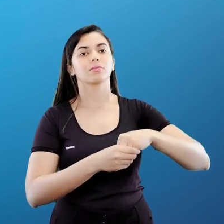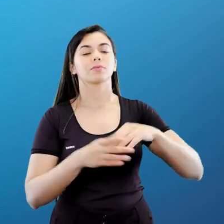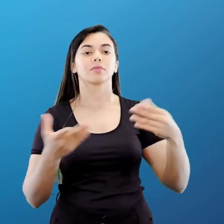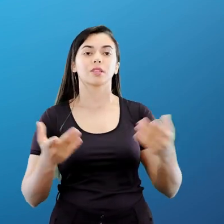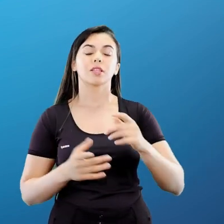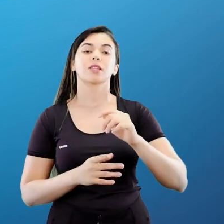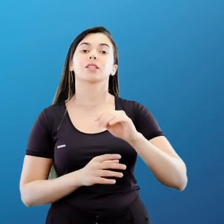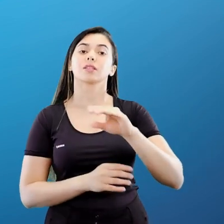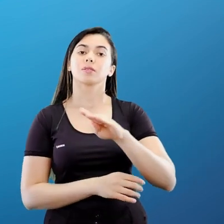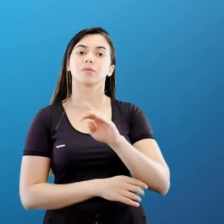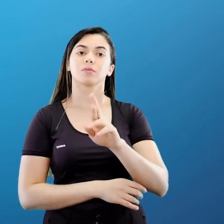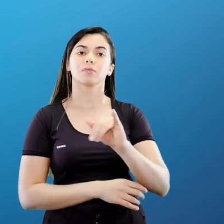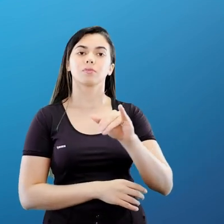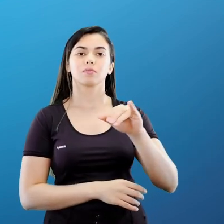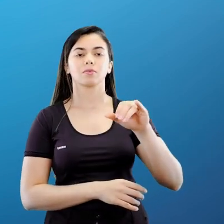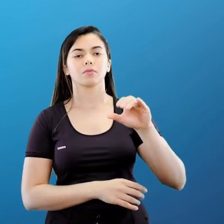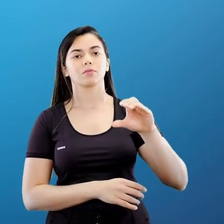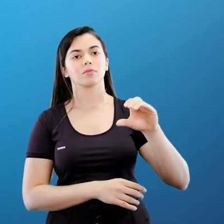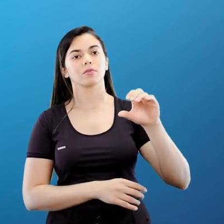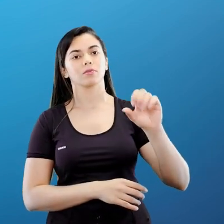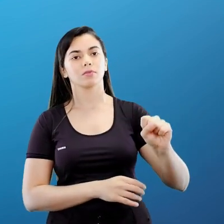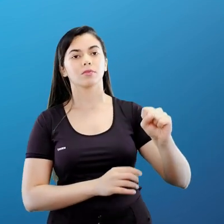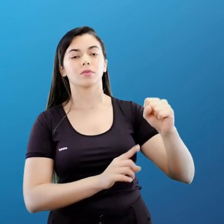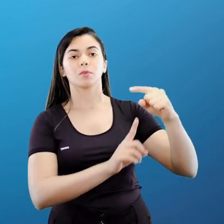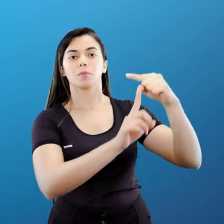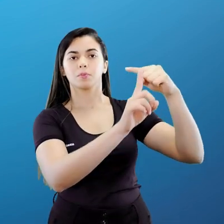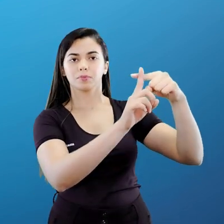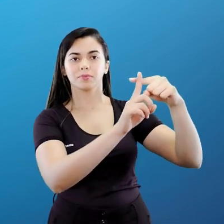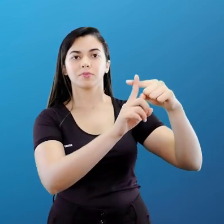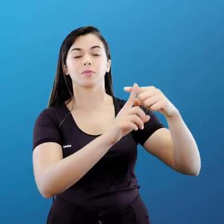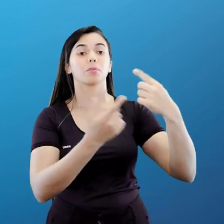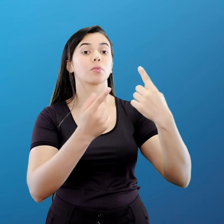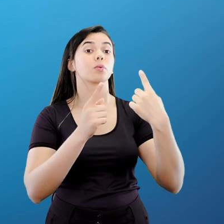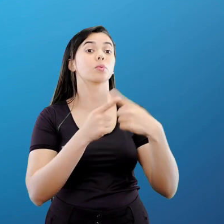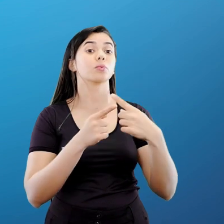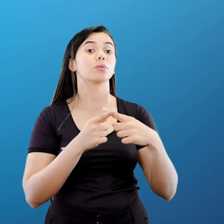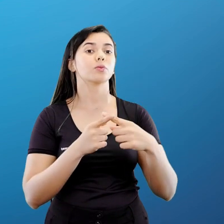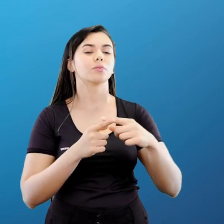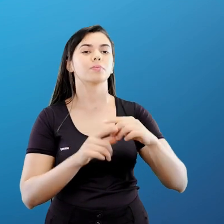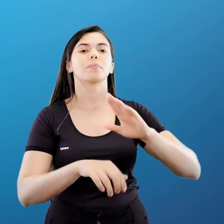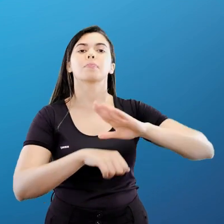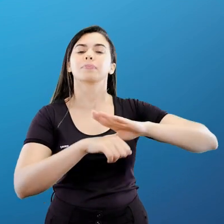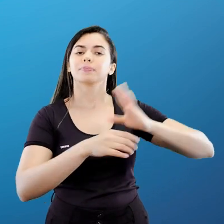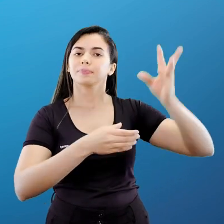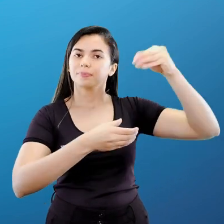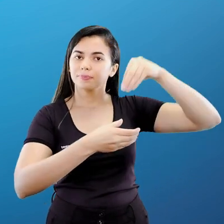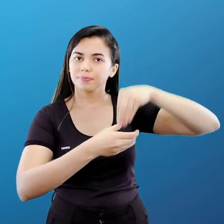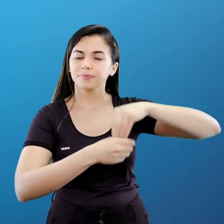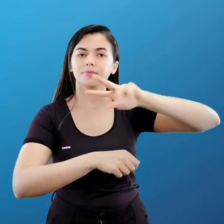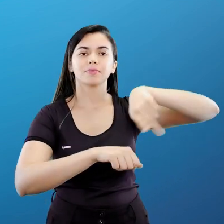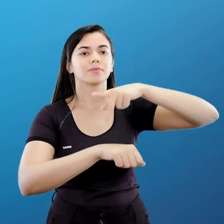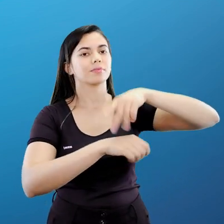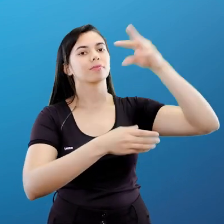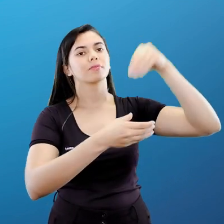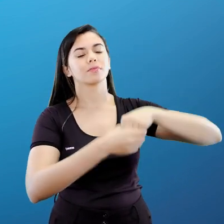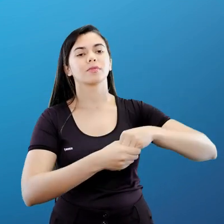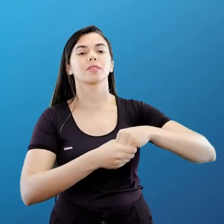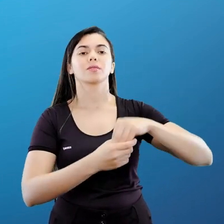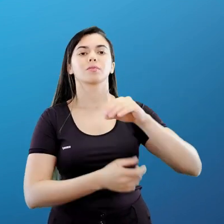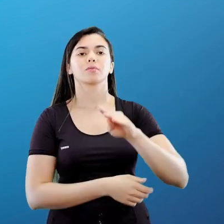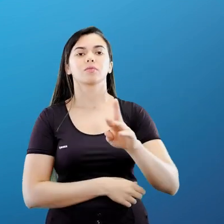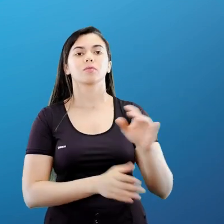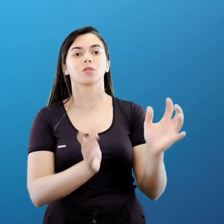provavelmente BRICS Plus, né? O sinalzinho de mais. E como que vai ficar, professora? Eu trouxe aqui